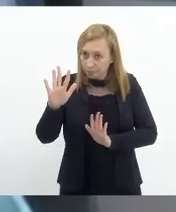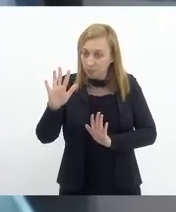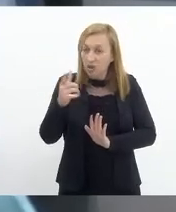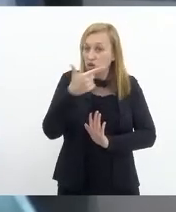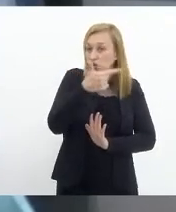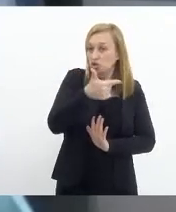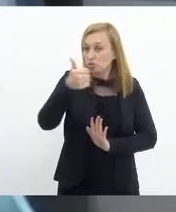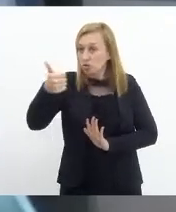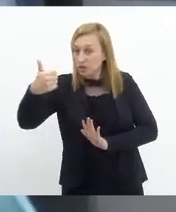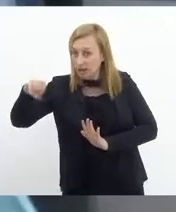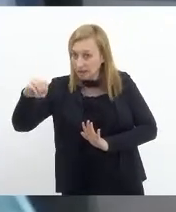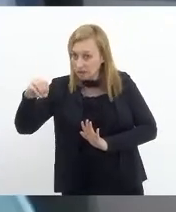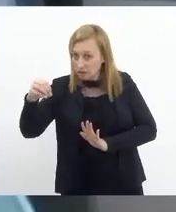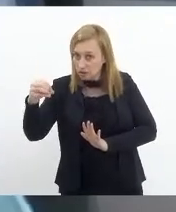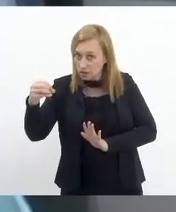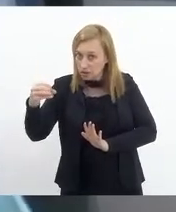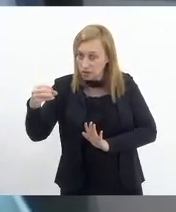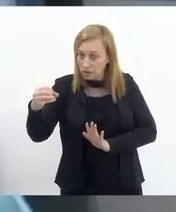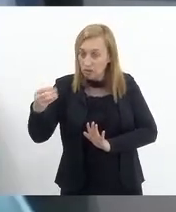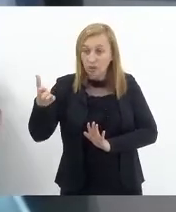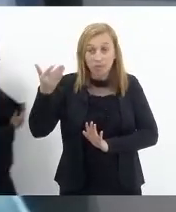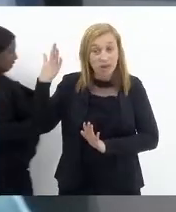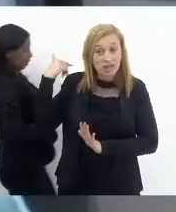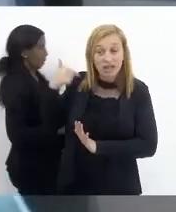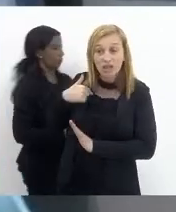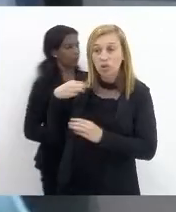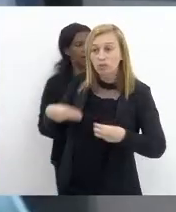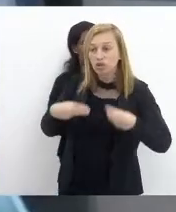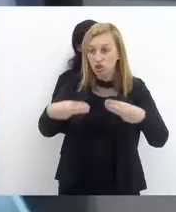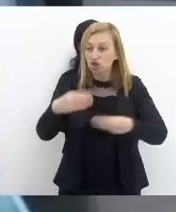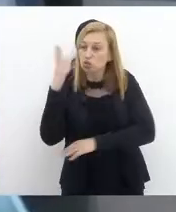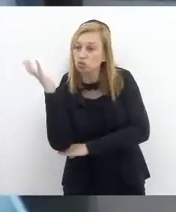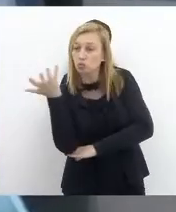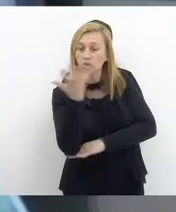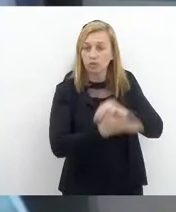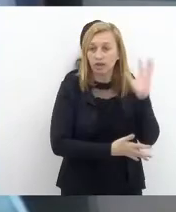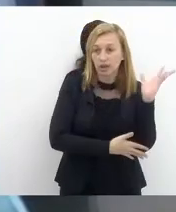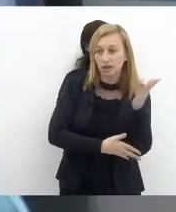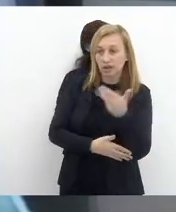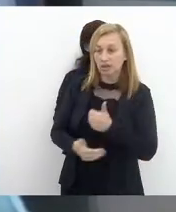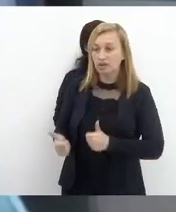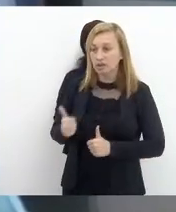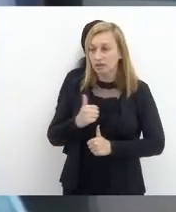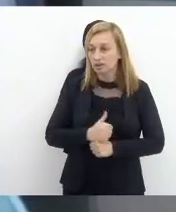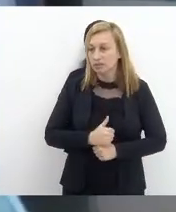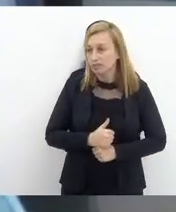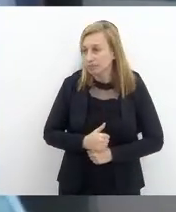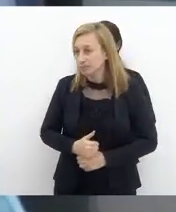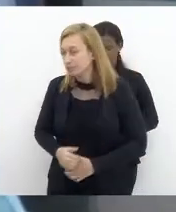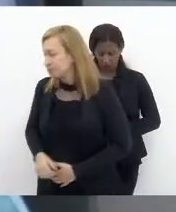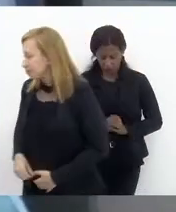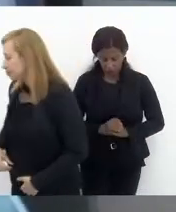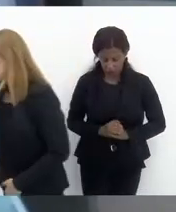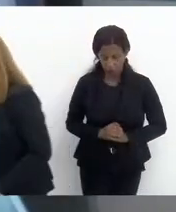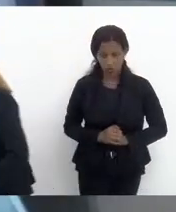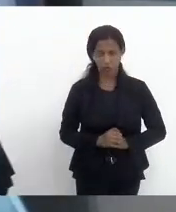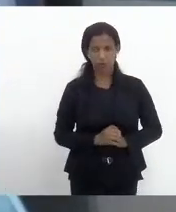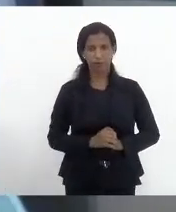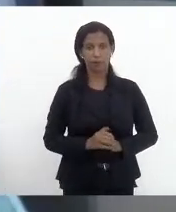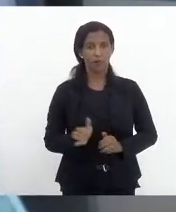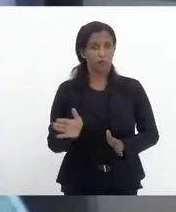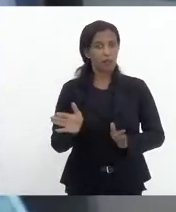de 2010. Na época, era ministro do Meio Ambiente, o presidente Lula sancionou essa lei que